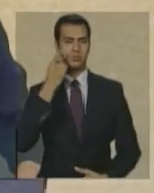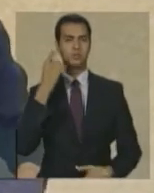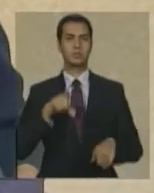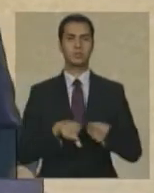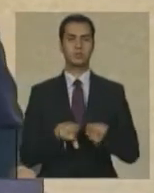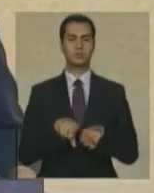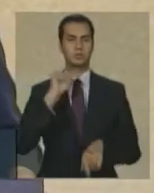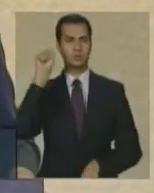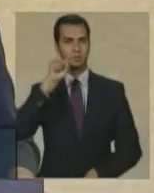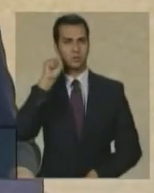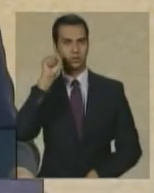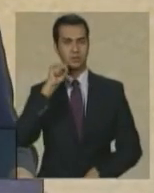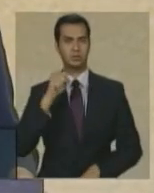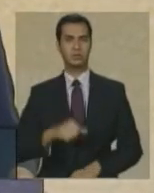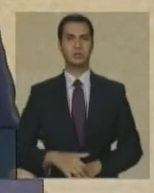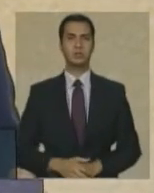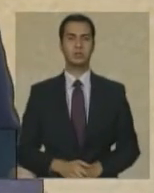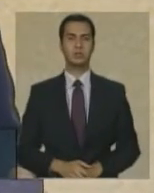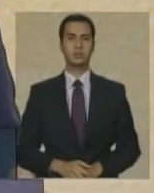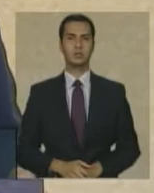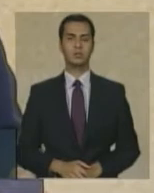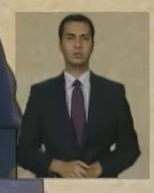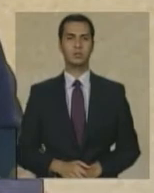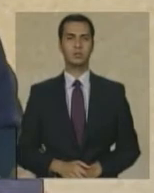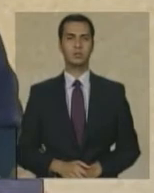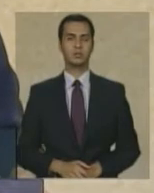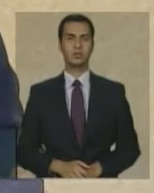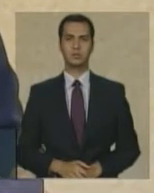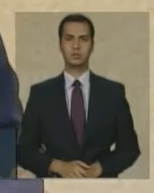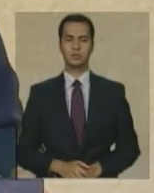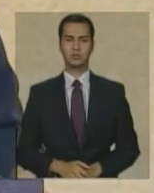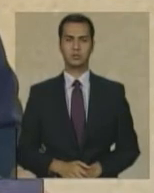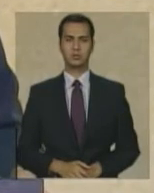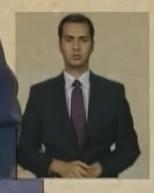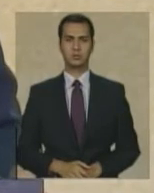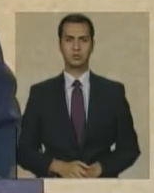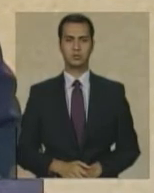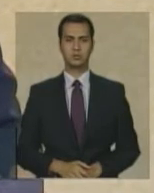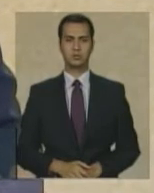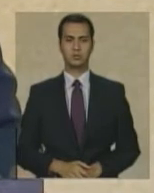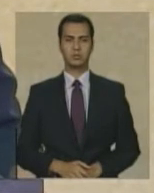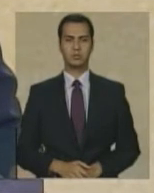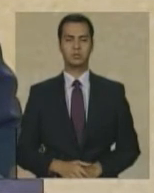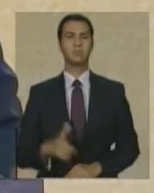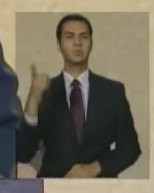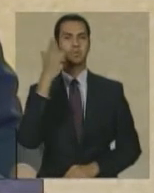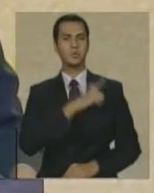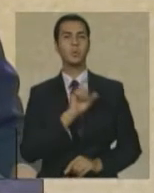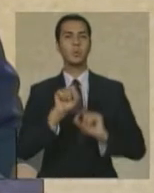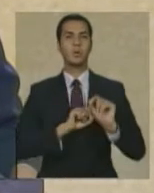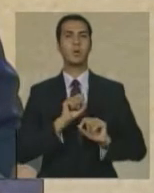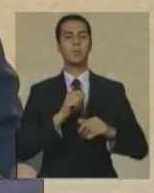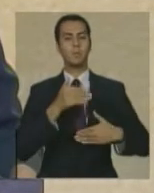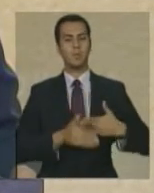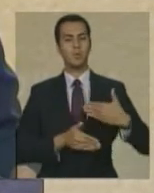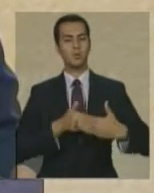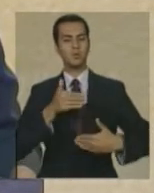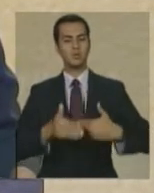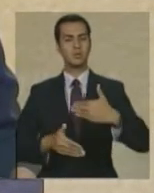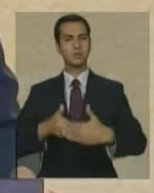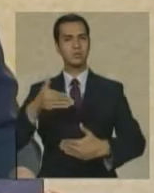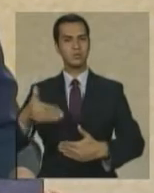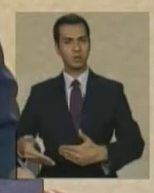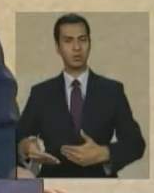senadores que conseguiram através de um processo que é de